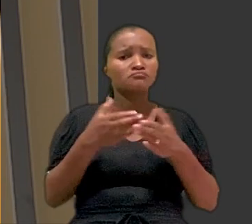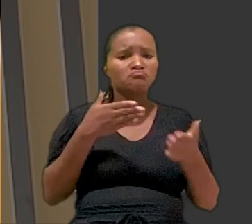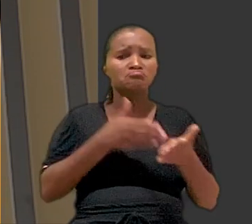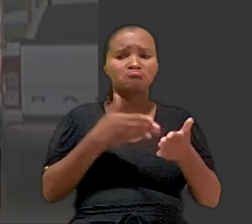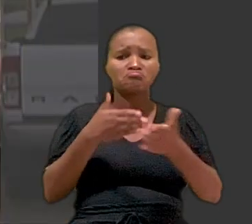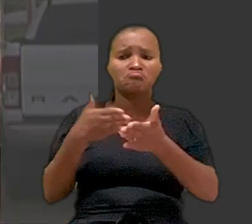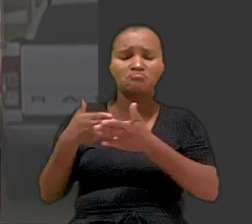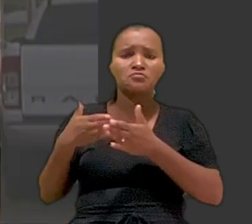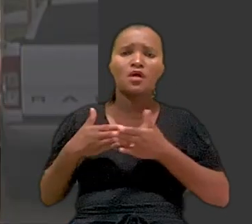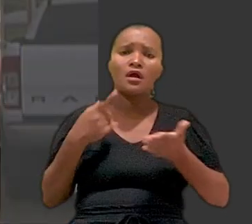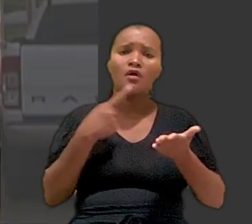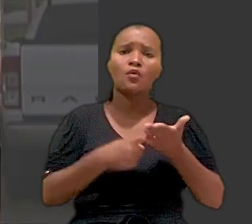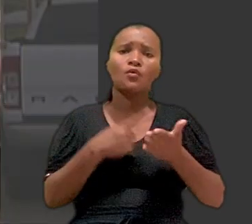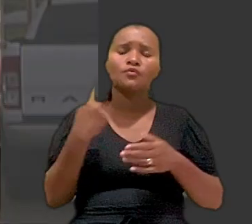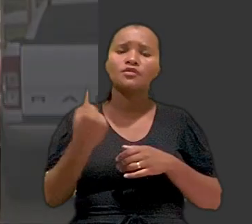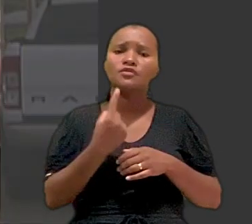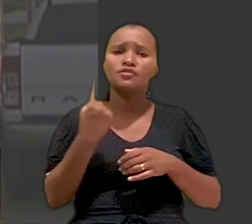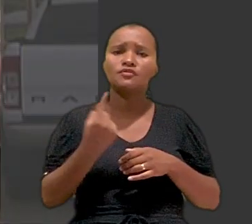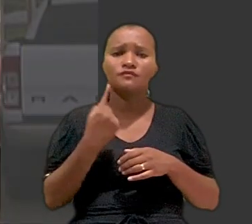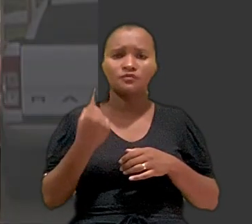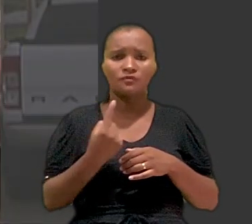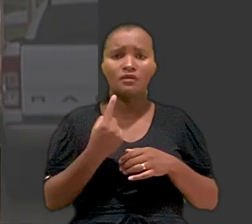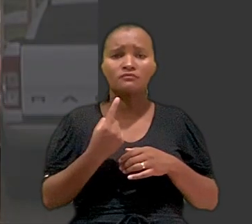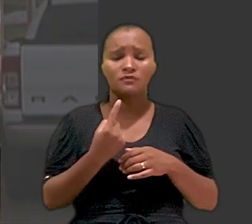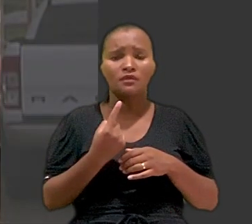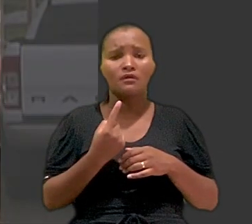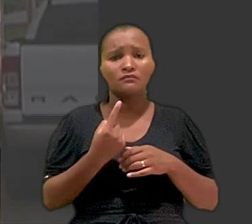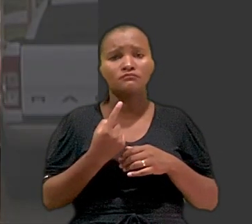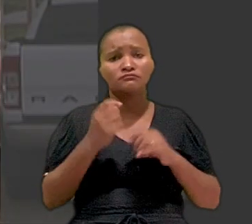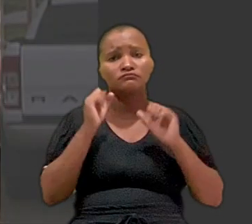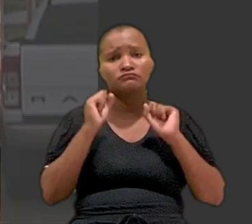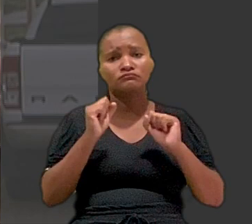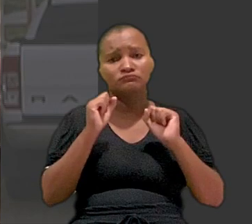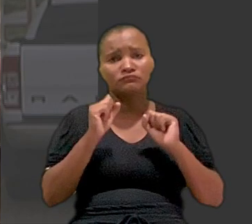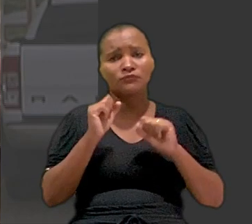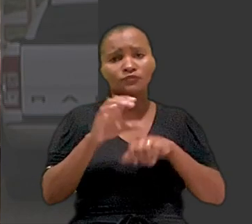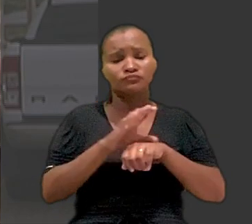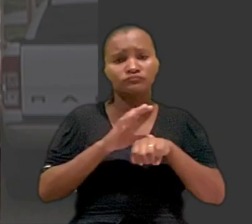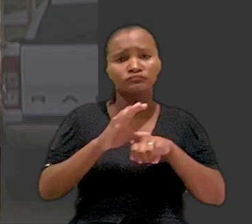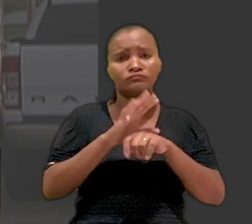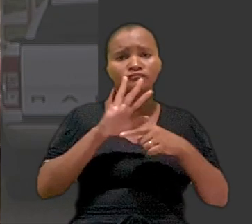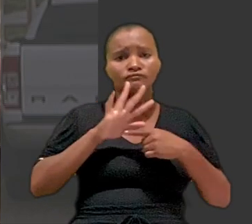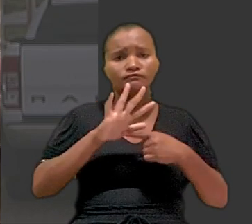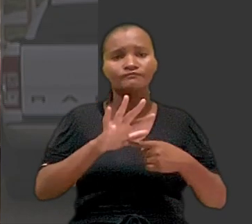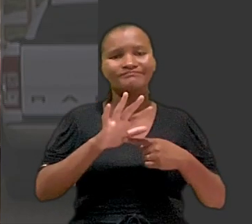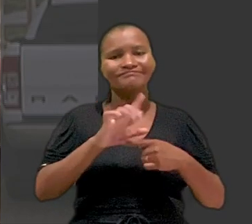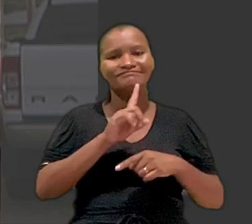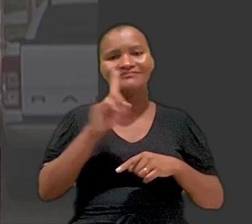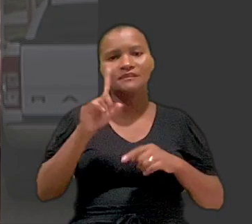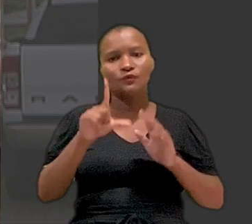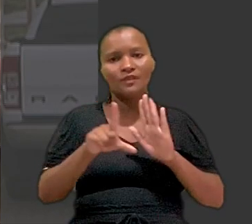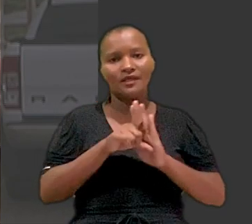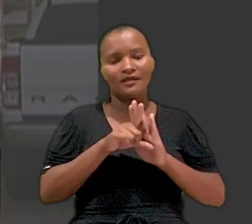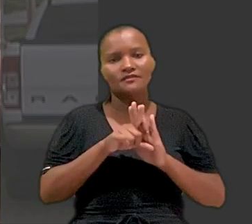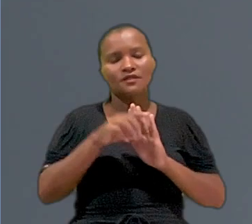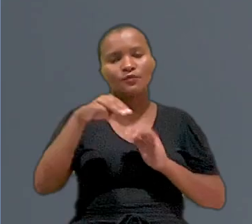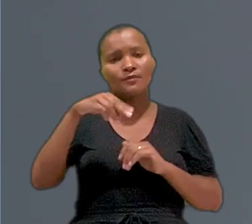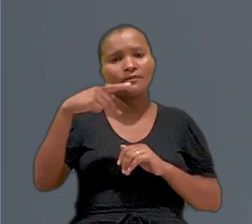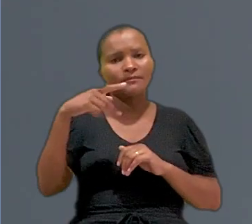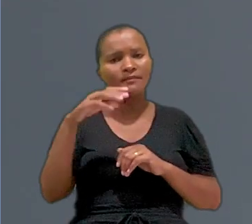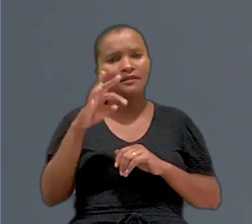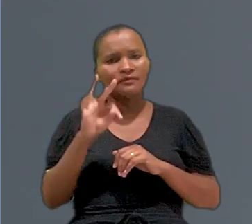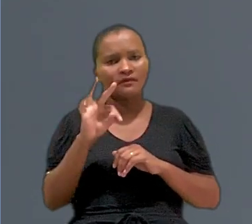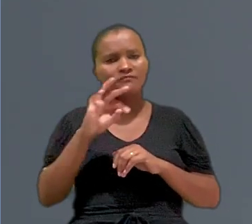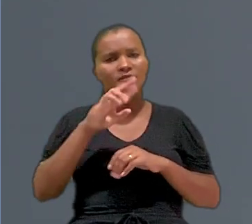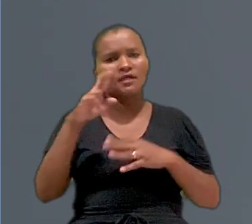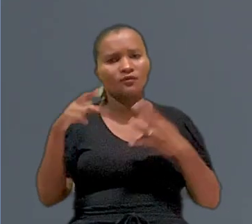norma coletiva que impedisse os acordos individuais e que eles seguiram disposições constitucionais e legais. O